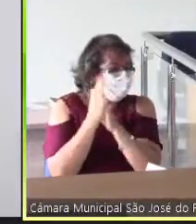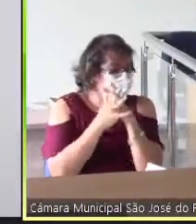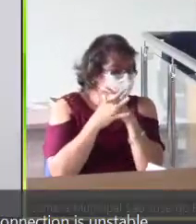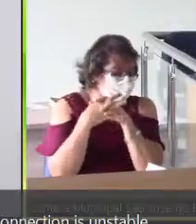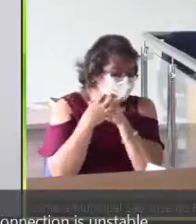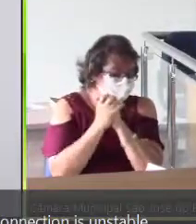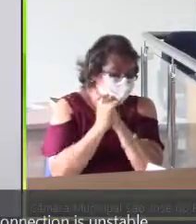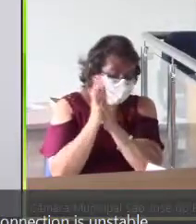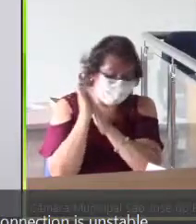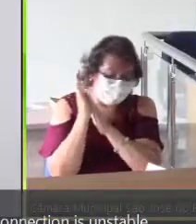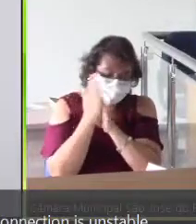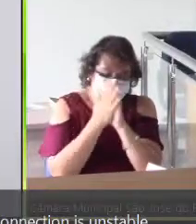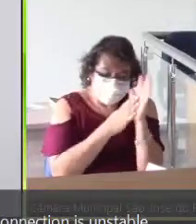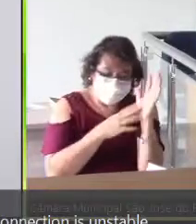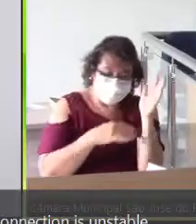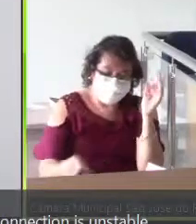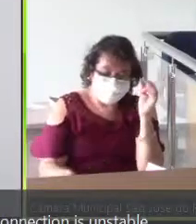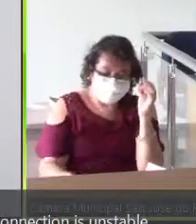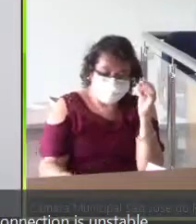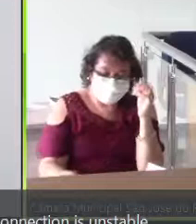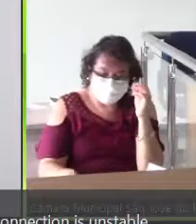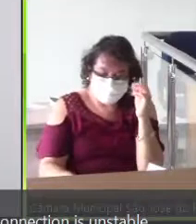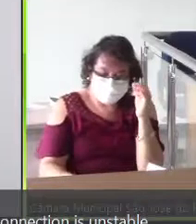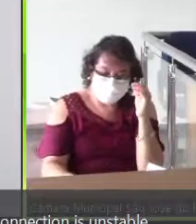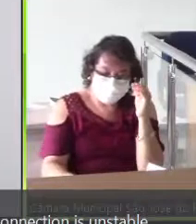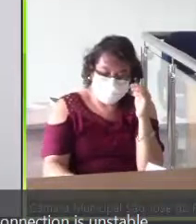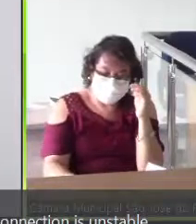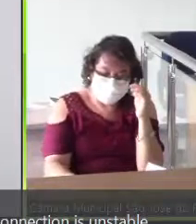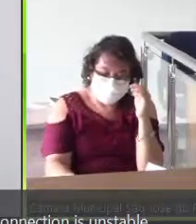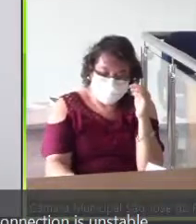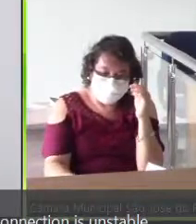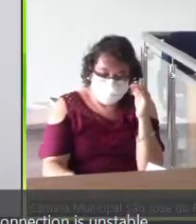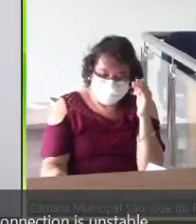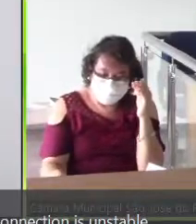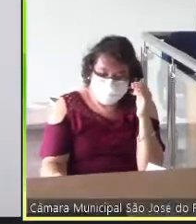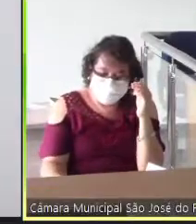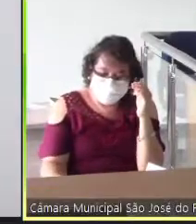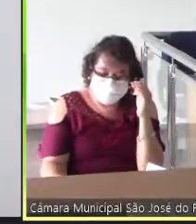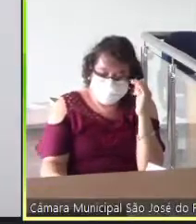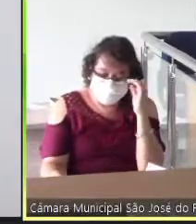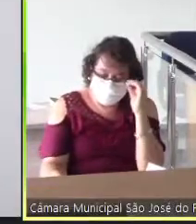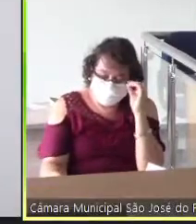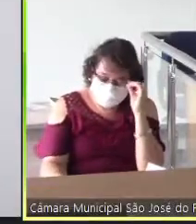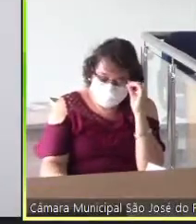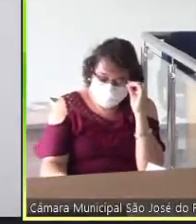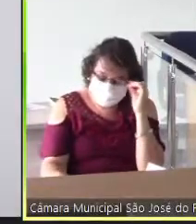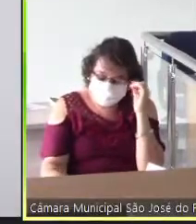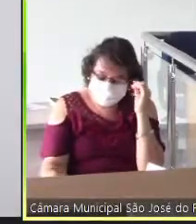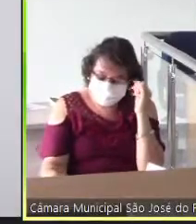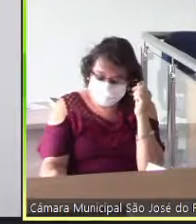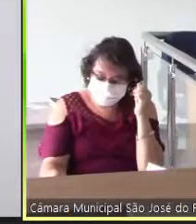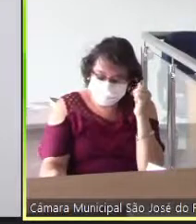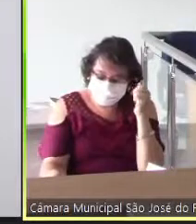na reunião que tiveram lá na Caixa, eles posicionaram sobre essas verbas e posicionaram, falaram, isso você vai mudar o